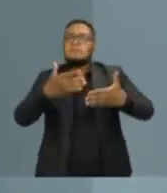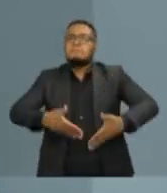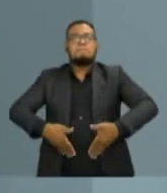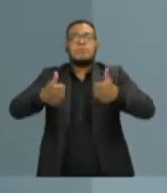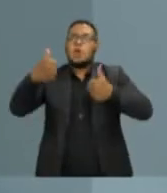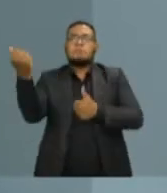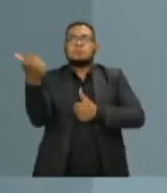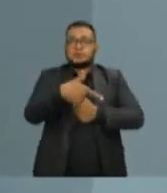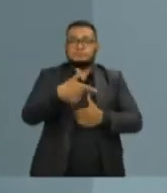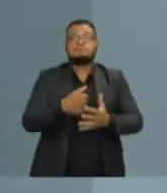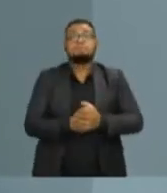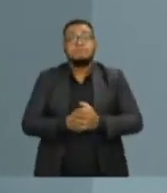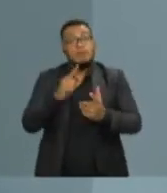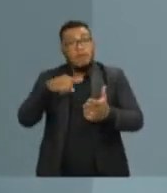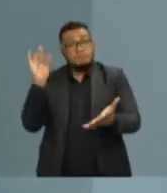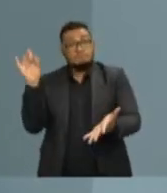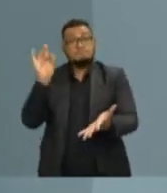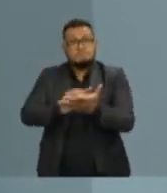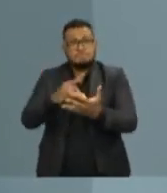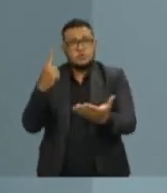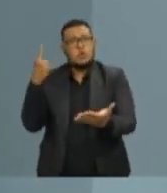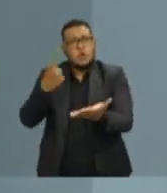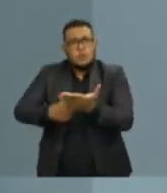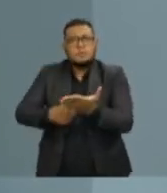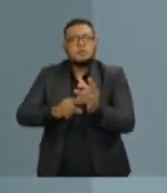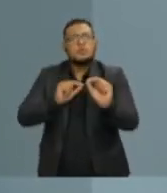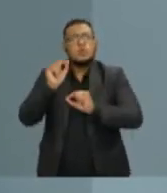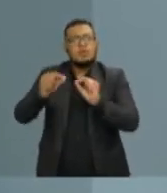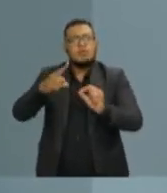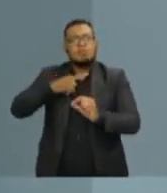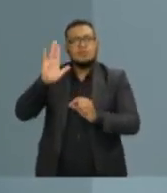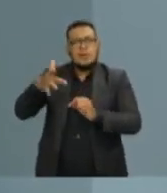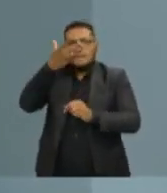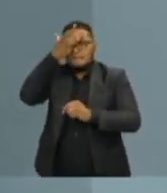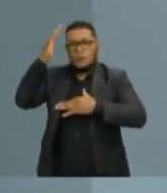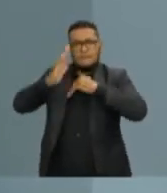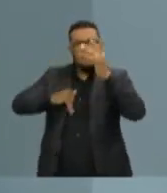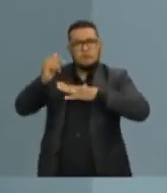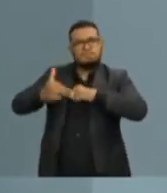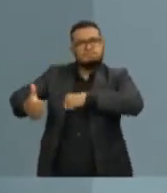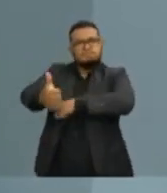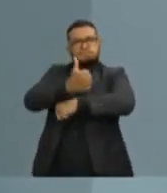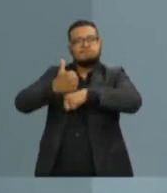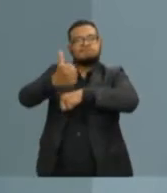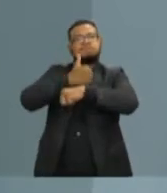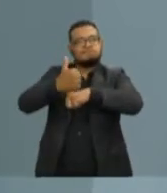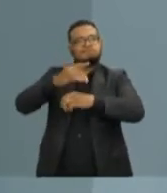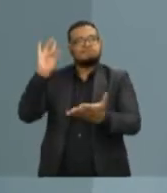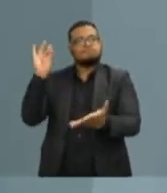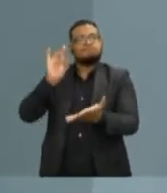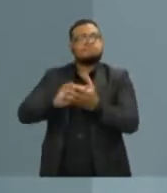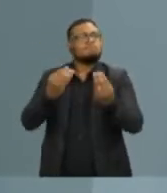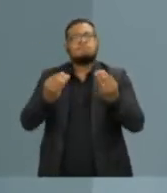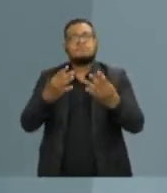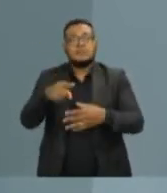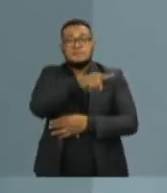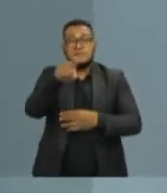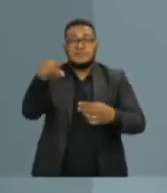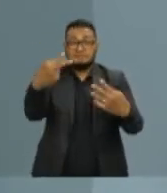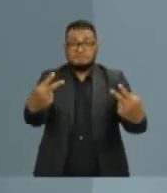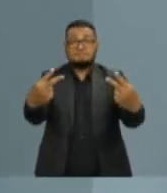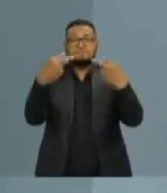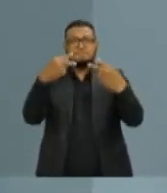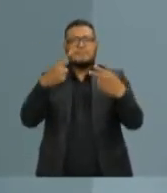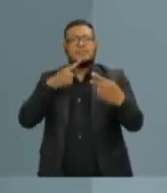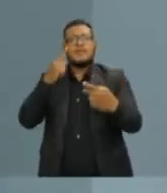atuais. E esse é o nosso compromisso, qualificar a ocupação de cargos públicos, colocar pessoas capacitadas para que você, cidadão, tenha lá